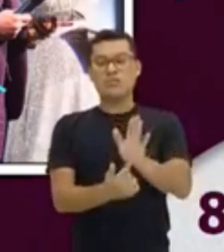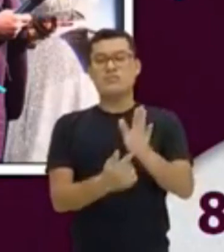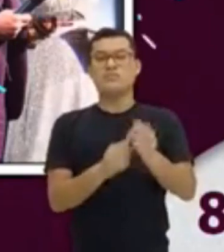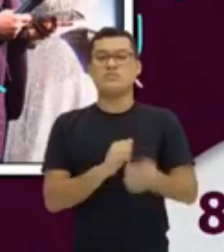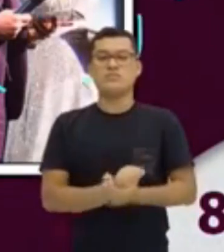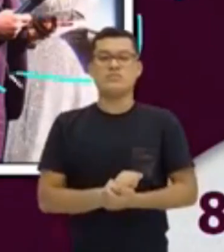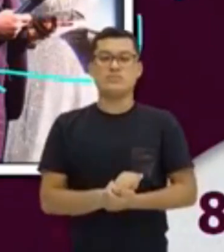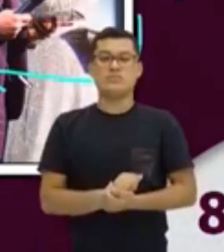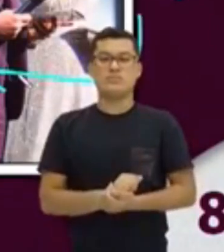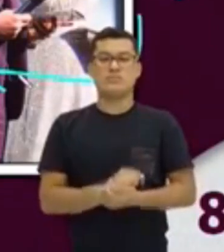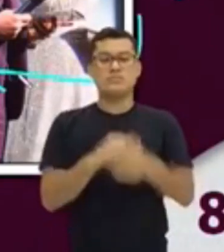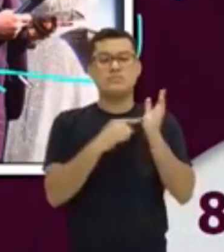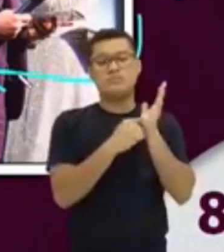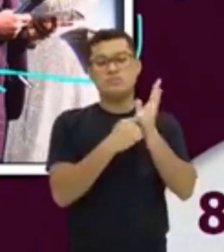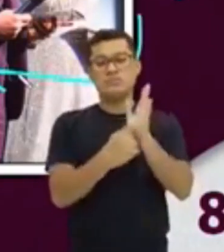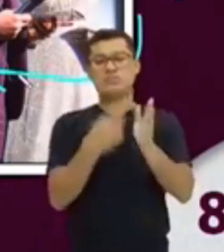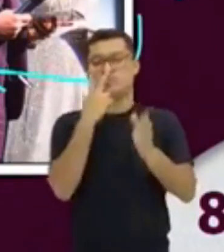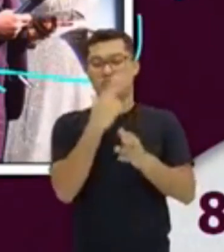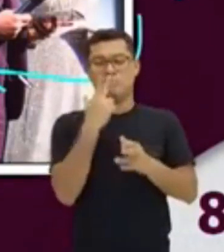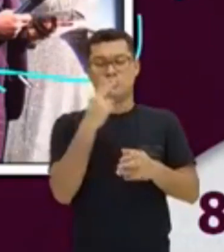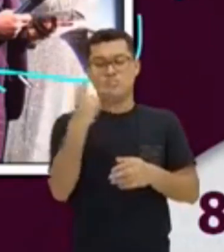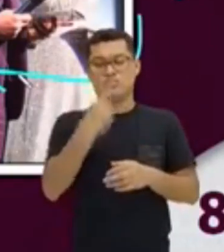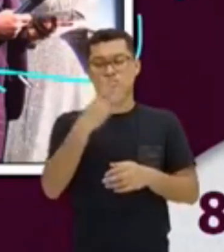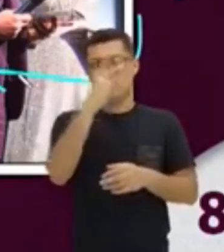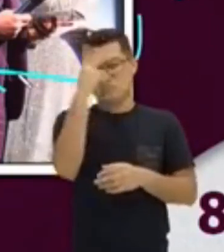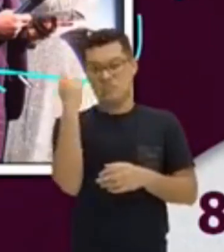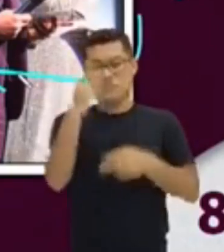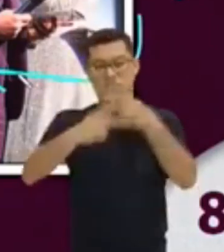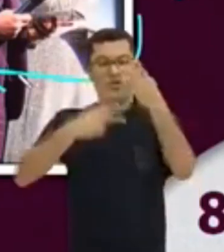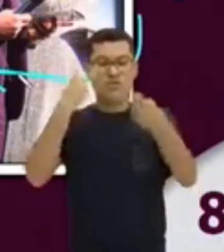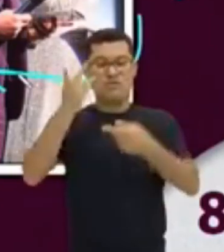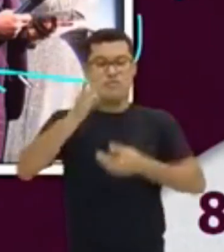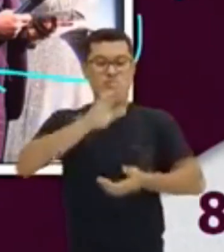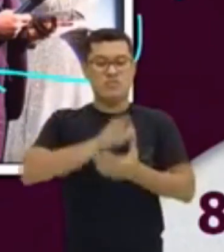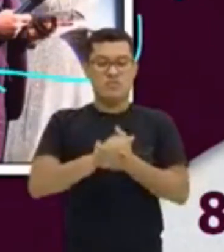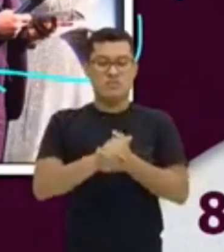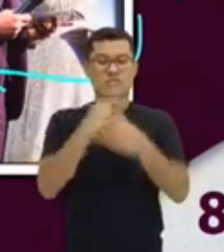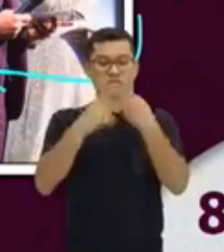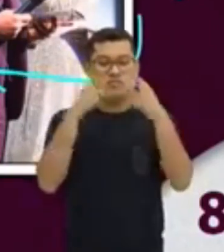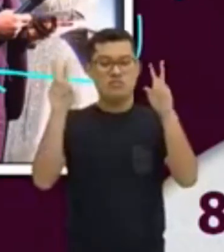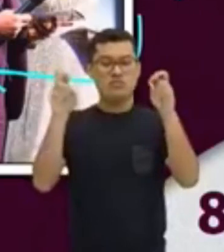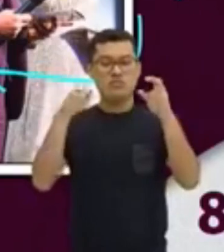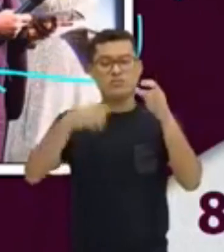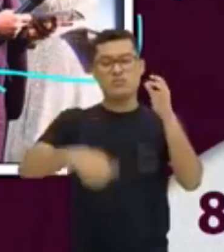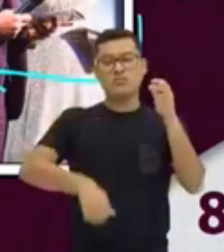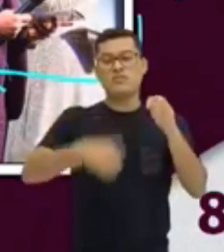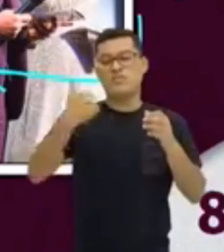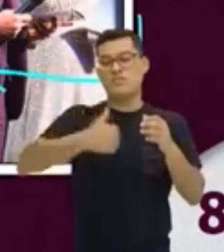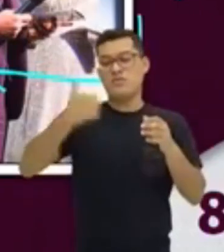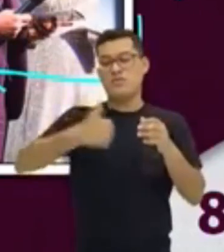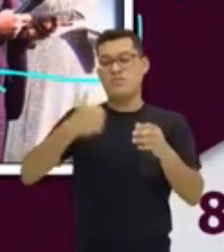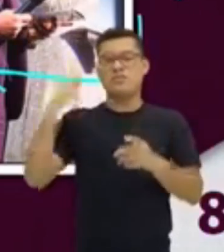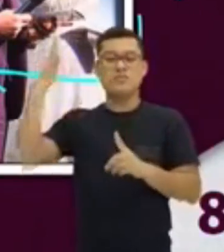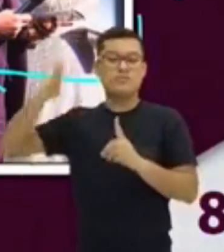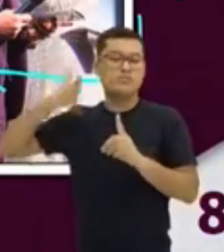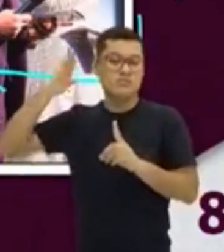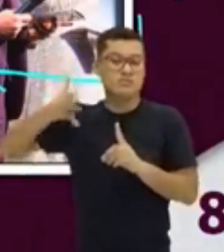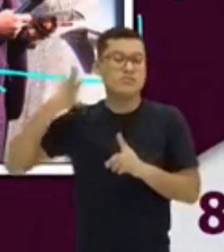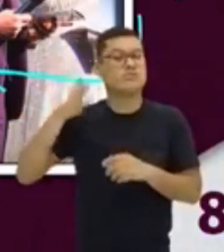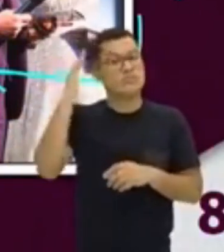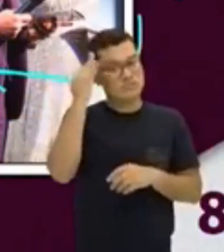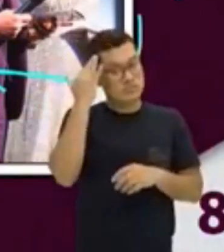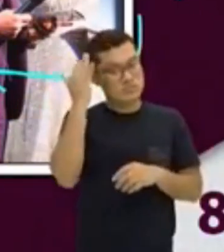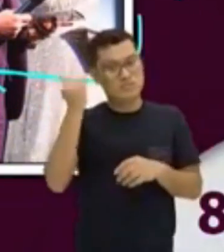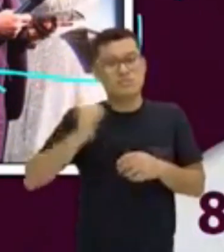aparece duas pessoas falando sobre o primeiro palestrante. Deu para entender?